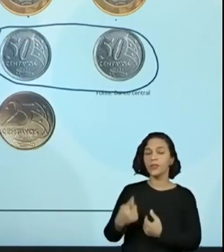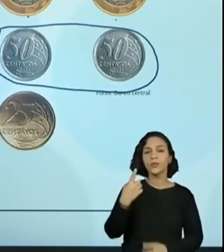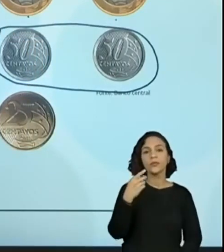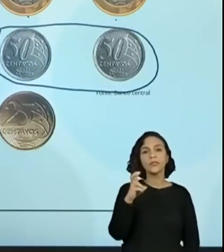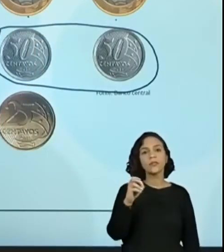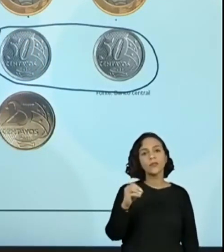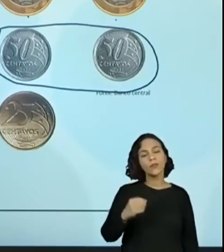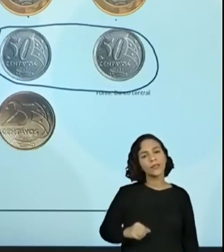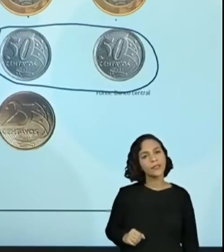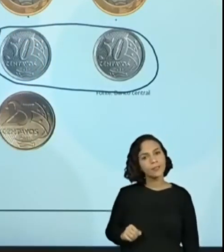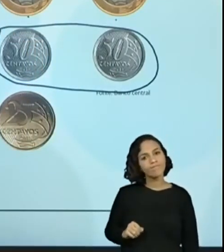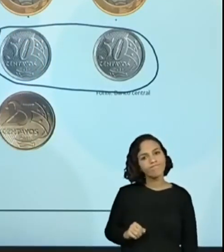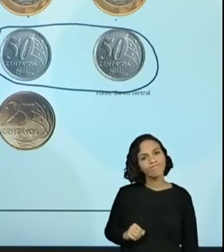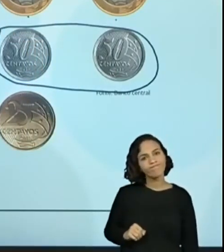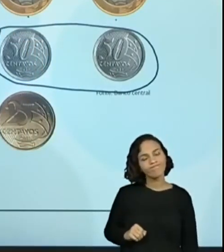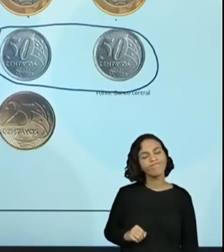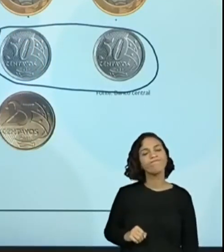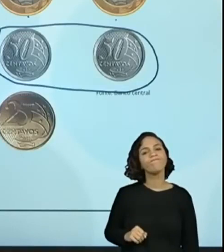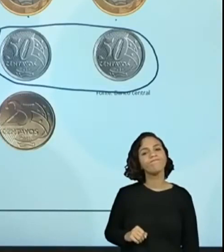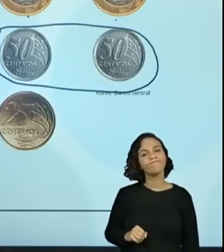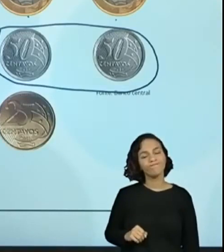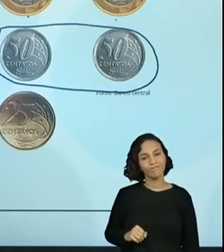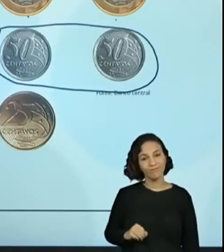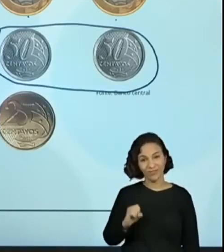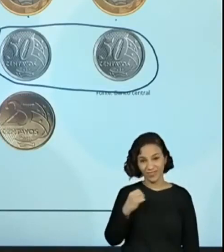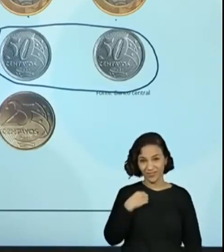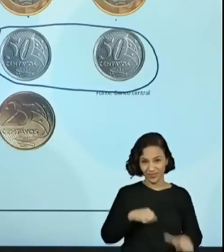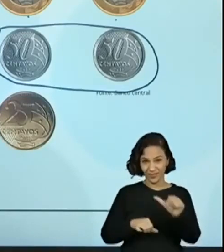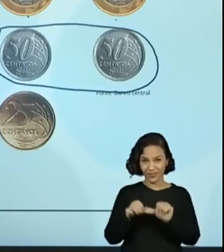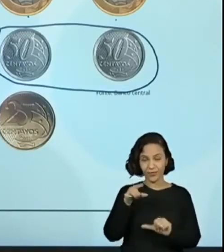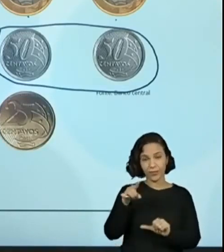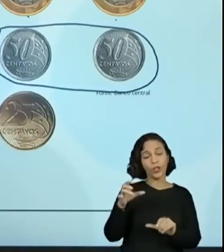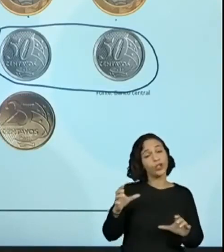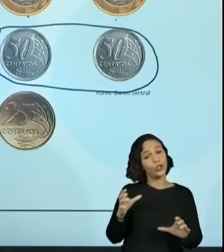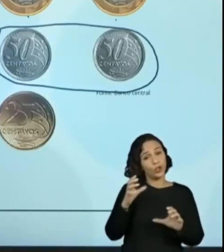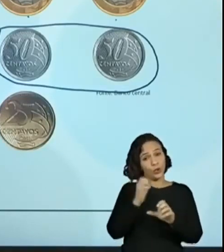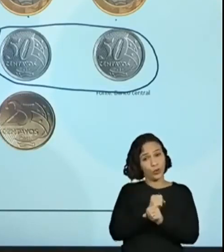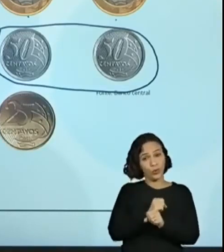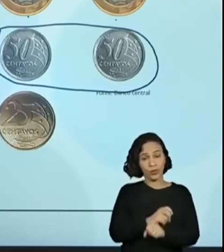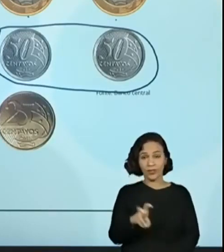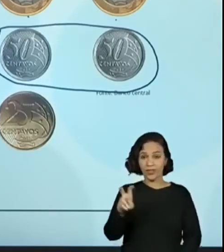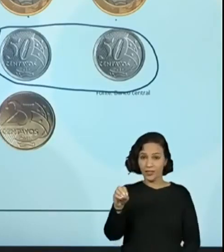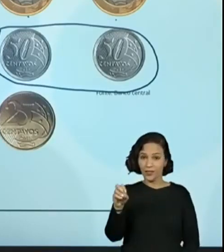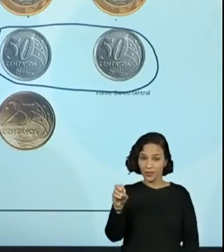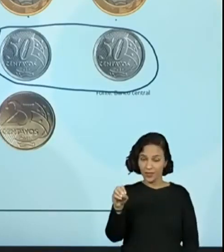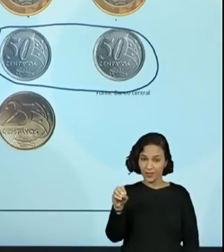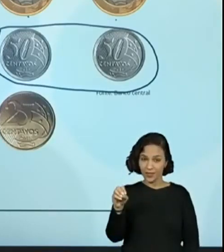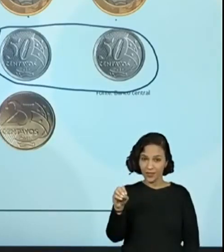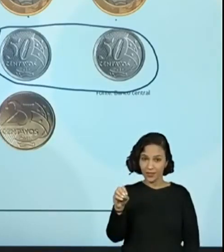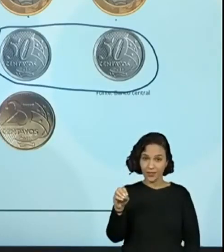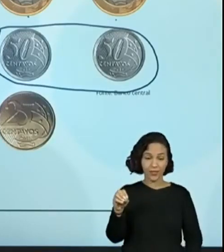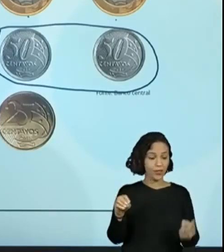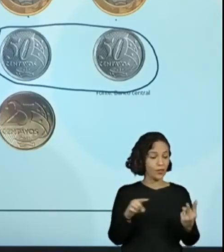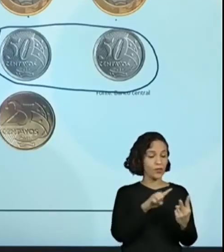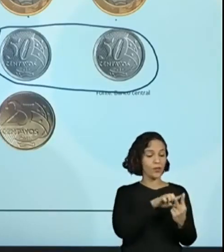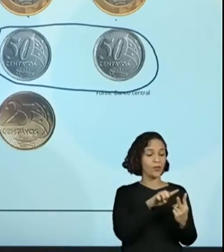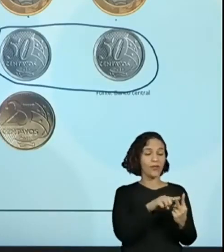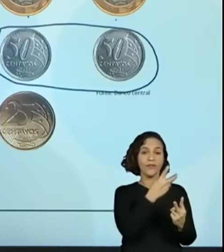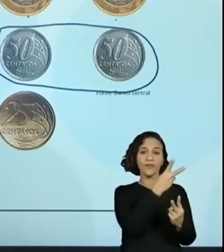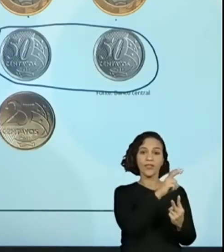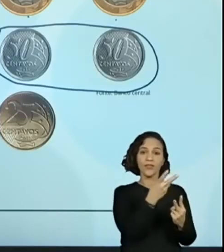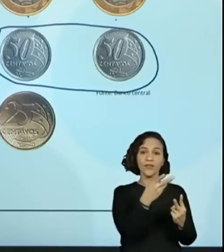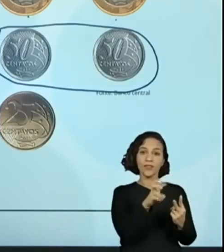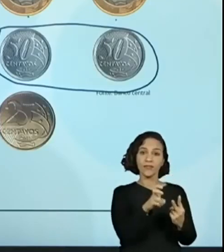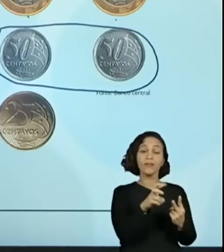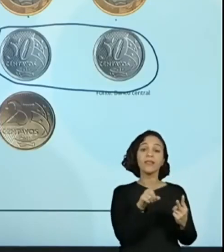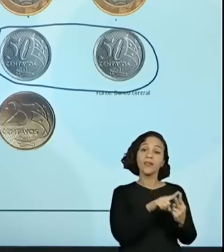agora, Provivi, o eu faço? Ah, se eu sou você, professora, eu junto essa moeda de cinquenta centavos com as duas de vinte e cinco, que